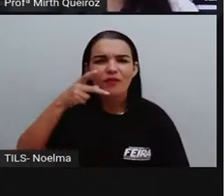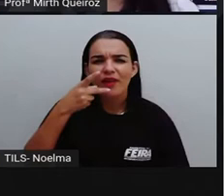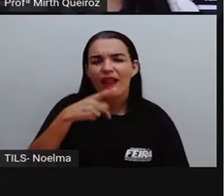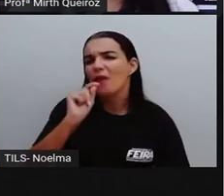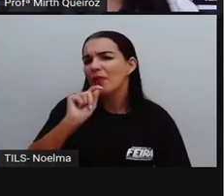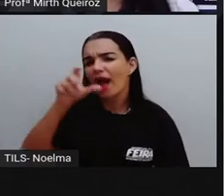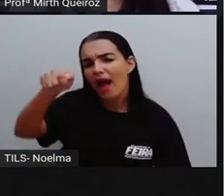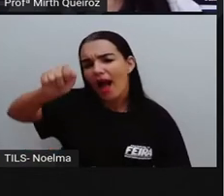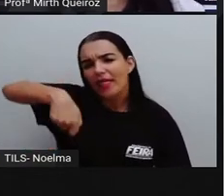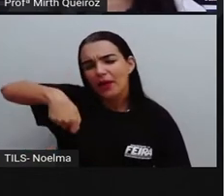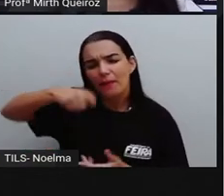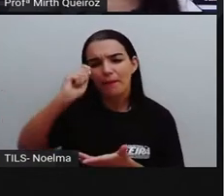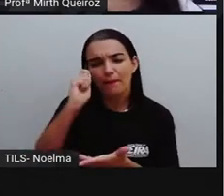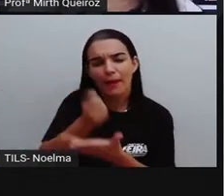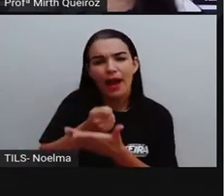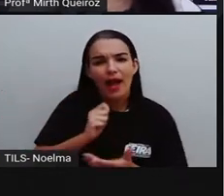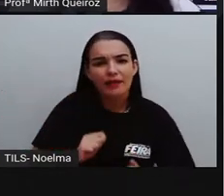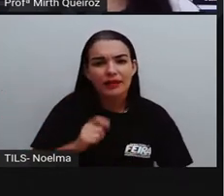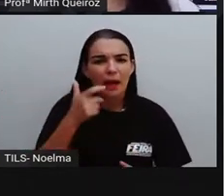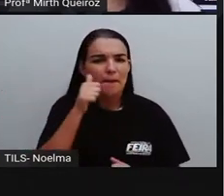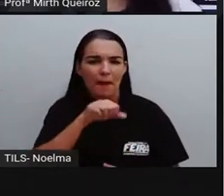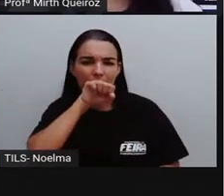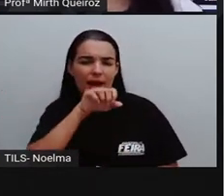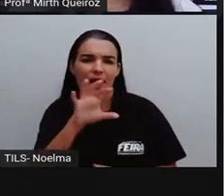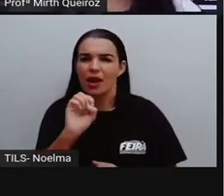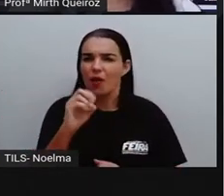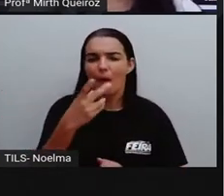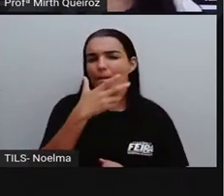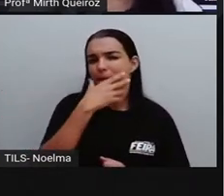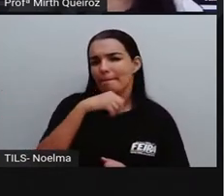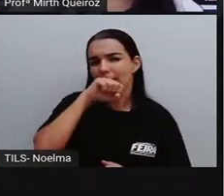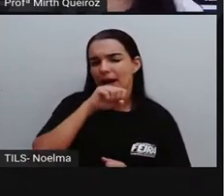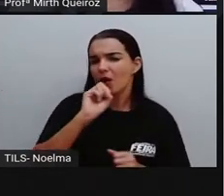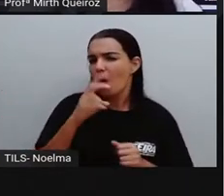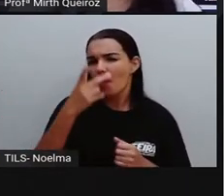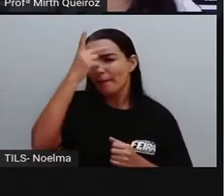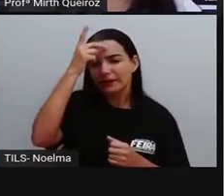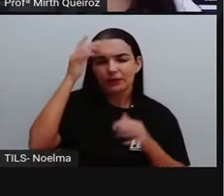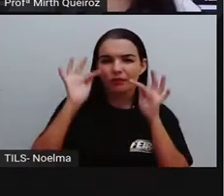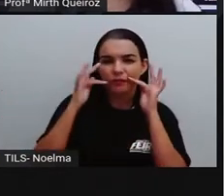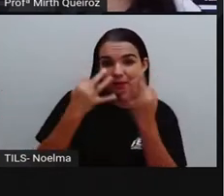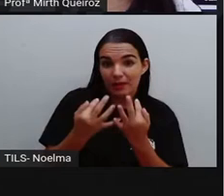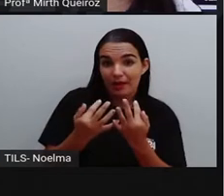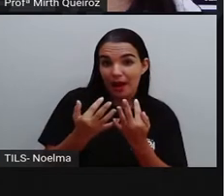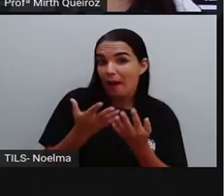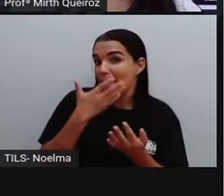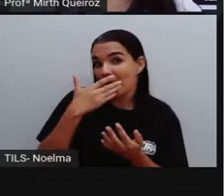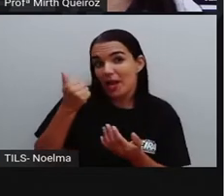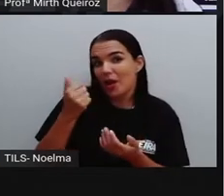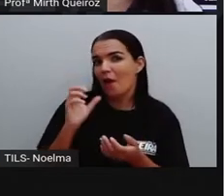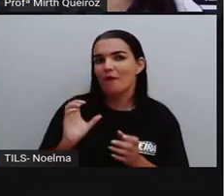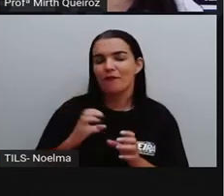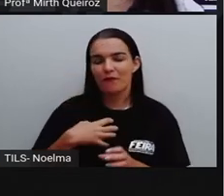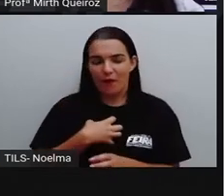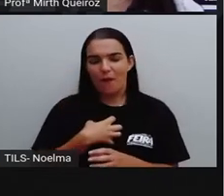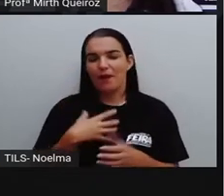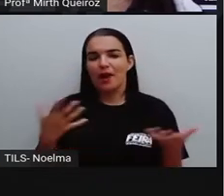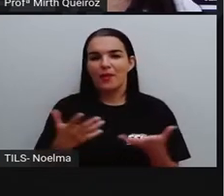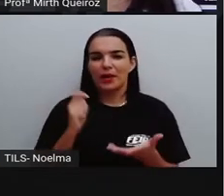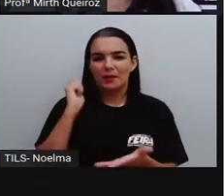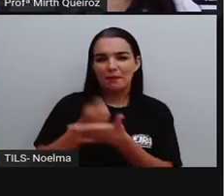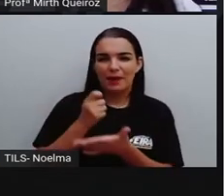cartão de crédito da mamãe, do papai ou de um familiar? É a forma mais avançada do dinheiro. Ele é o